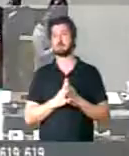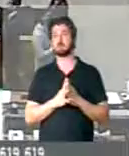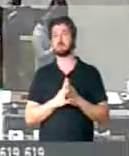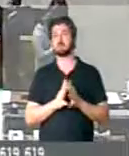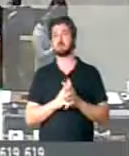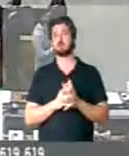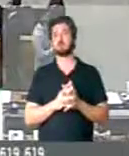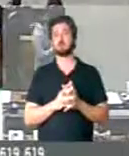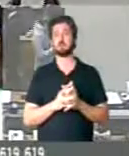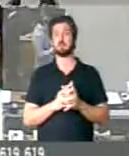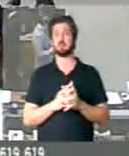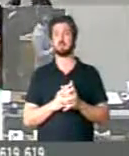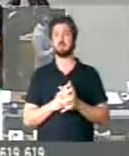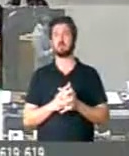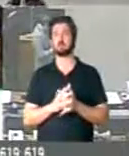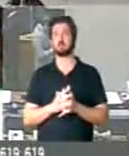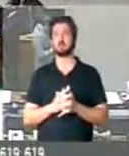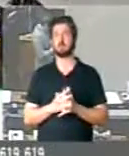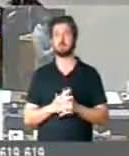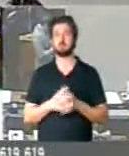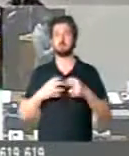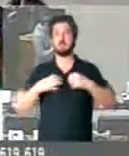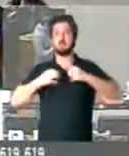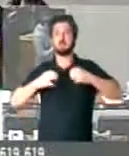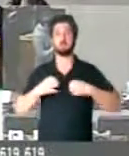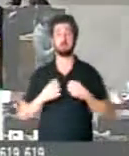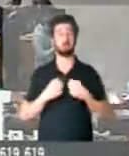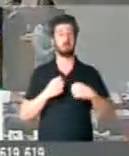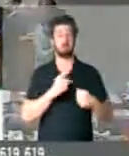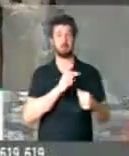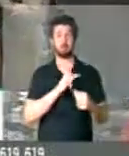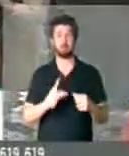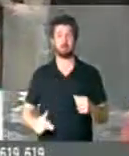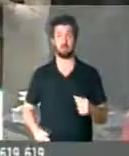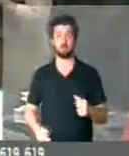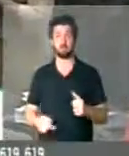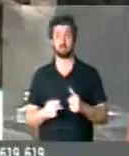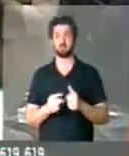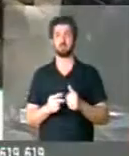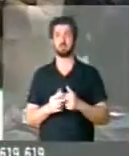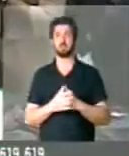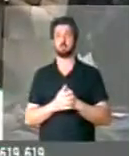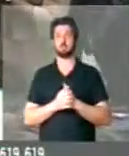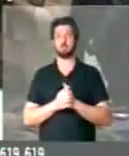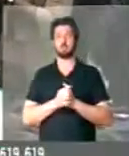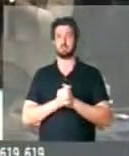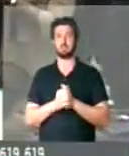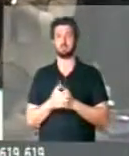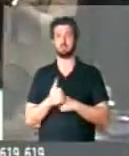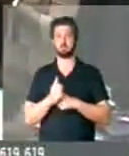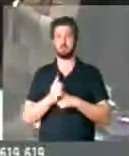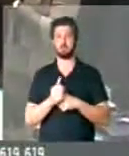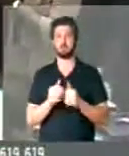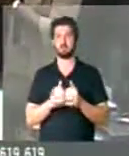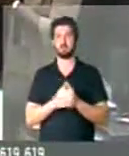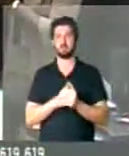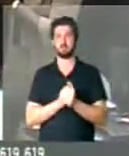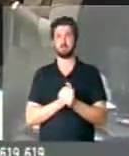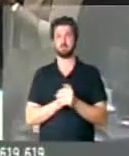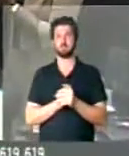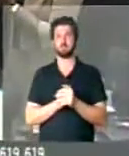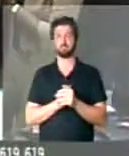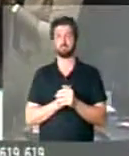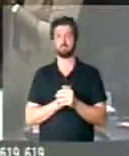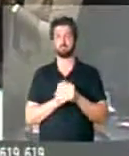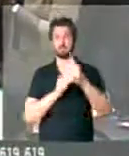O Palácio do Planalto, agora, terei pessoas que lutaram pela democracia. Minuto, tem a